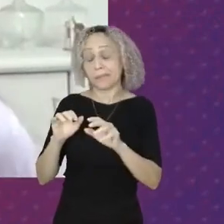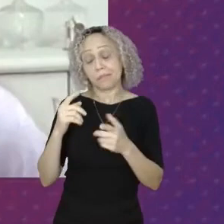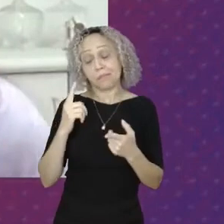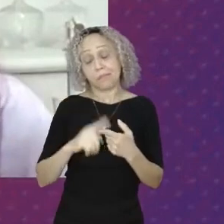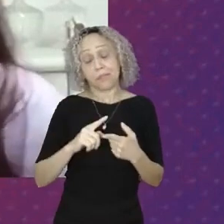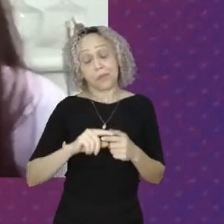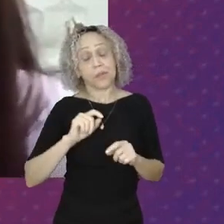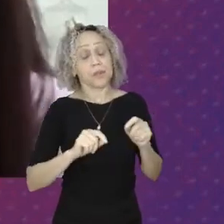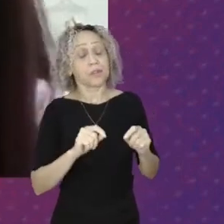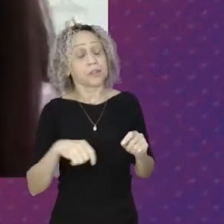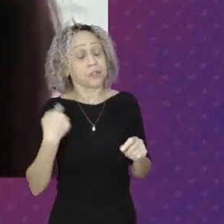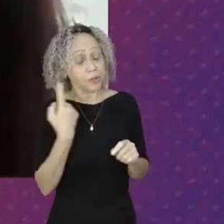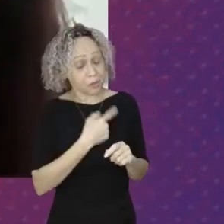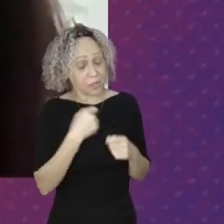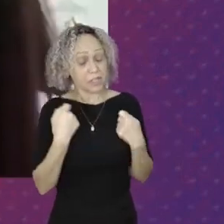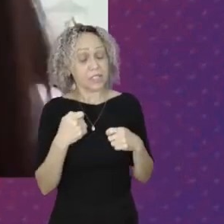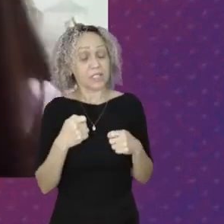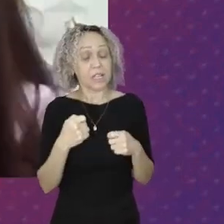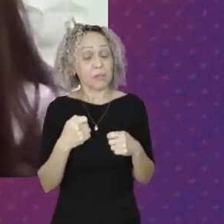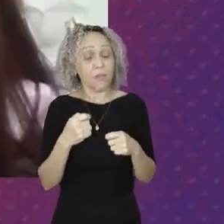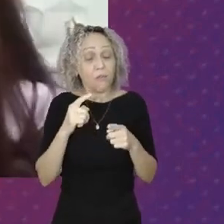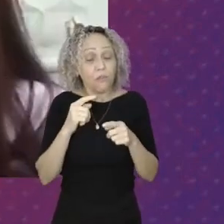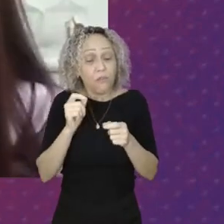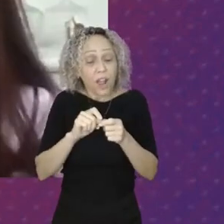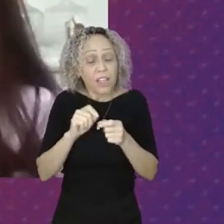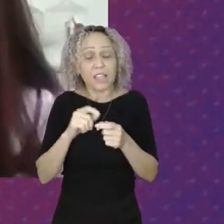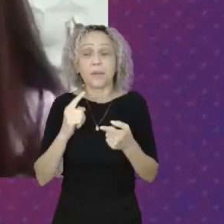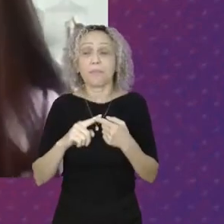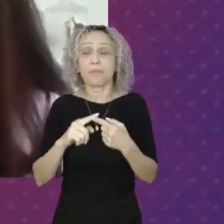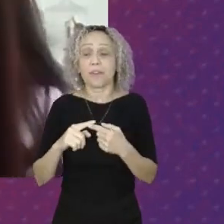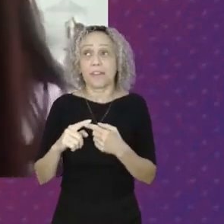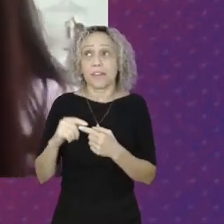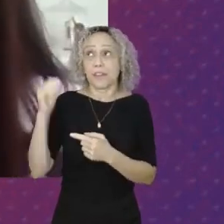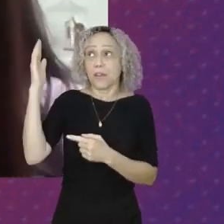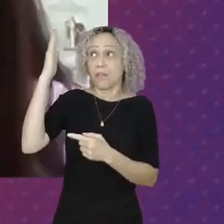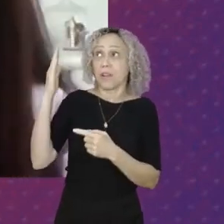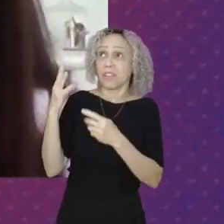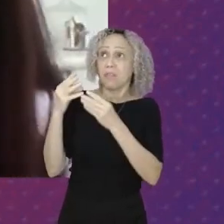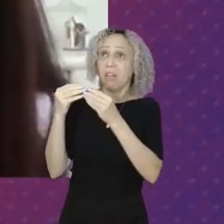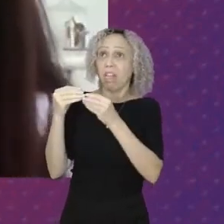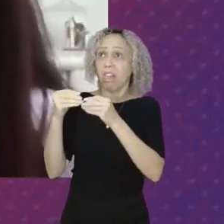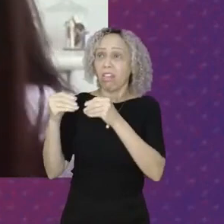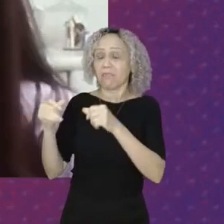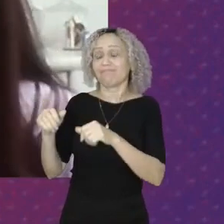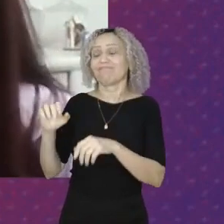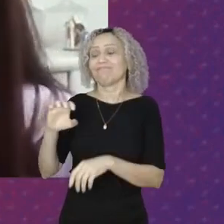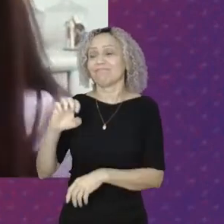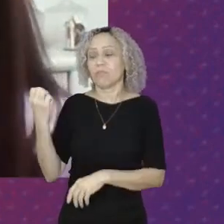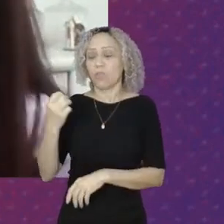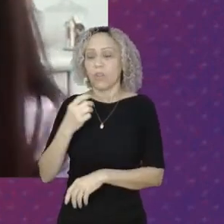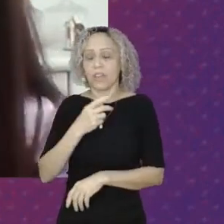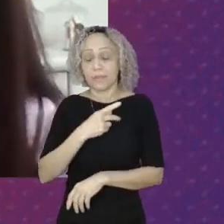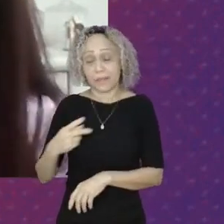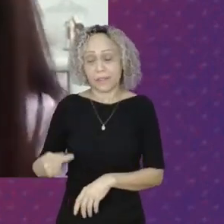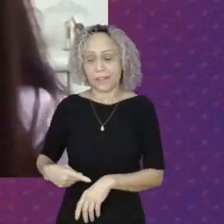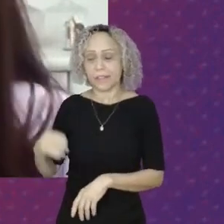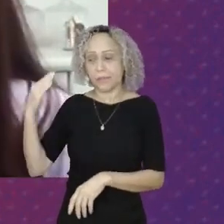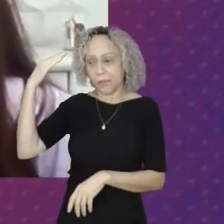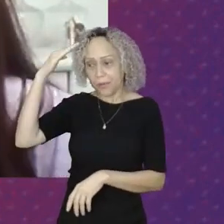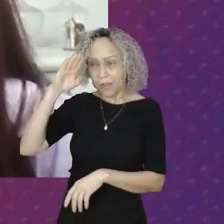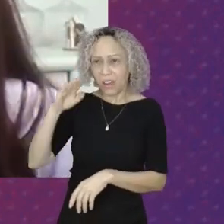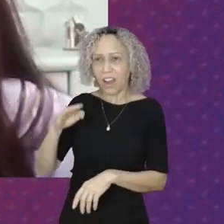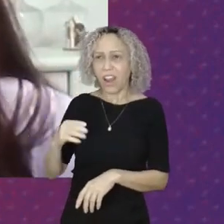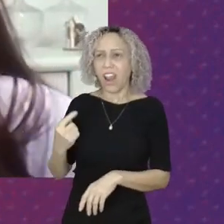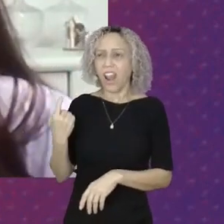A gente precisa Refazer Algo Foi desconstruído E sim Foi Desconstruído O ex-presidente Assim que assumiu O governo Em